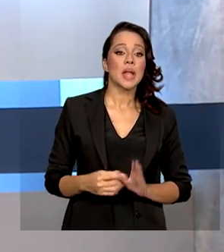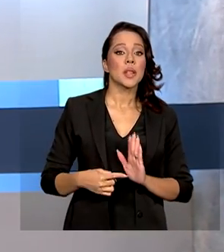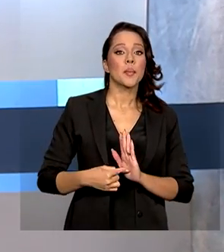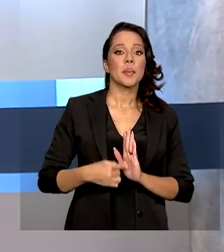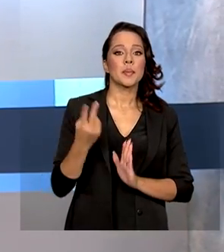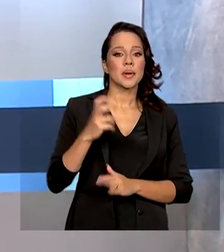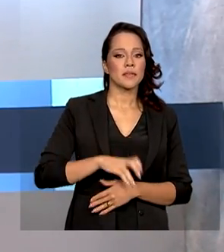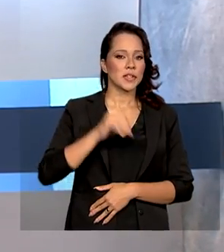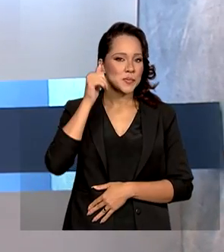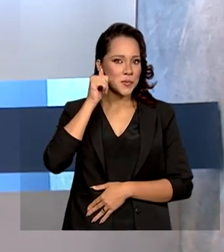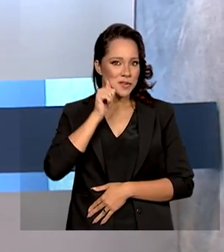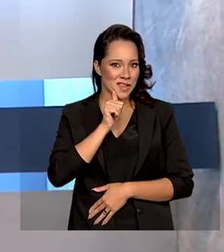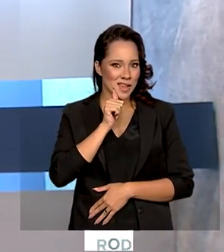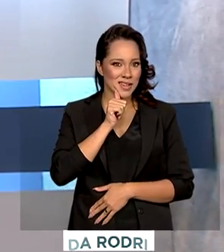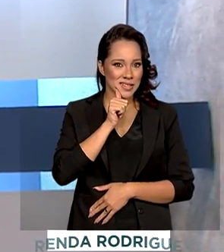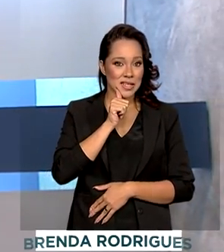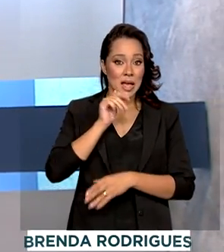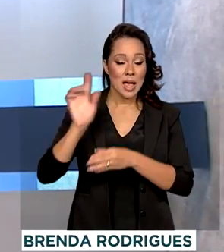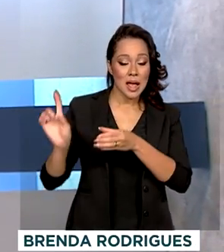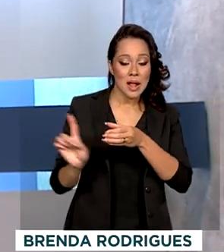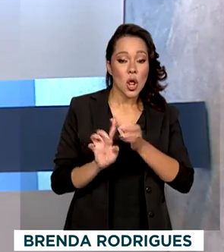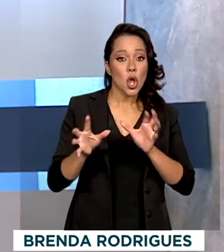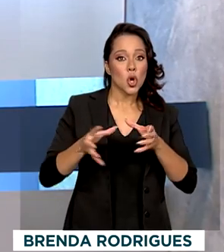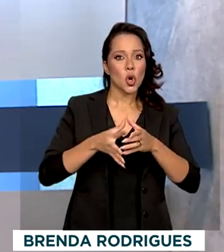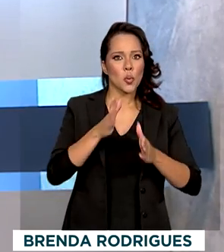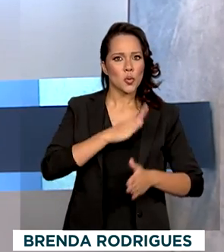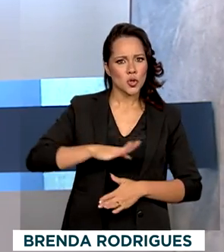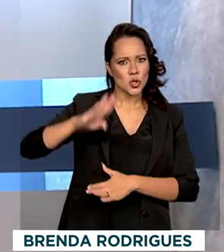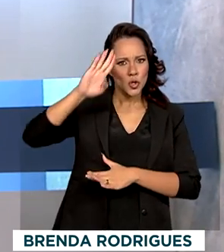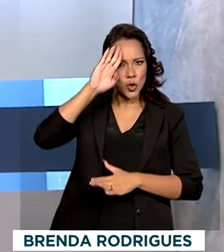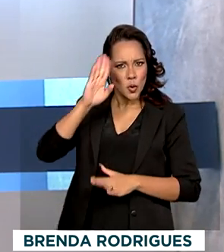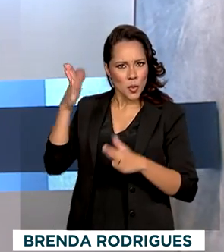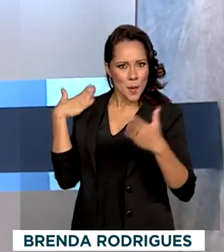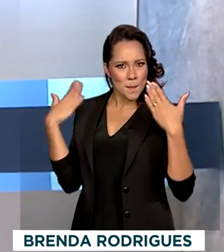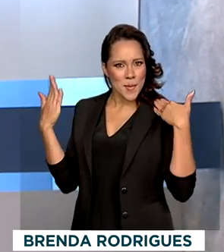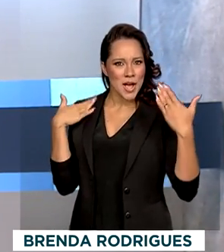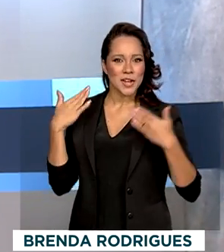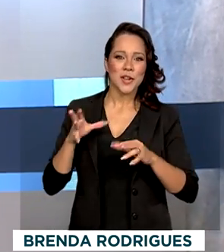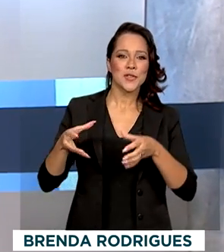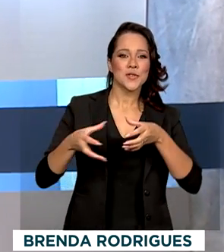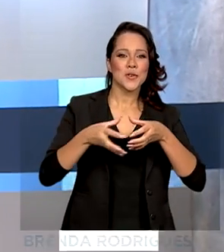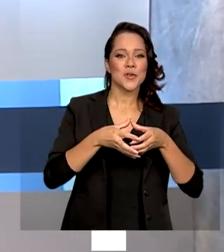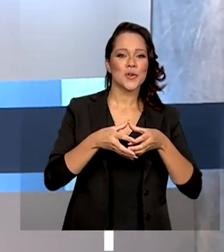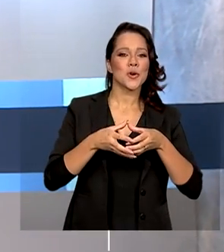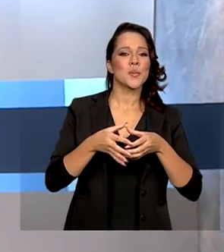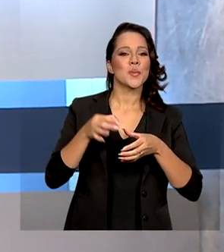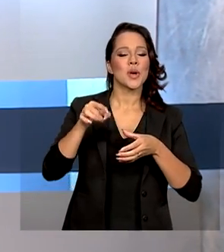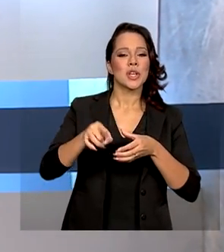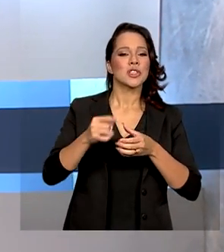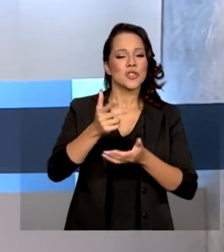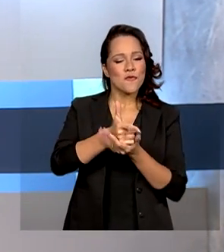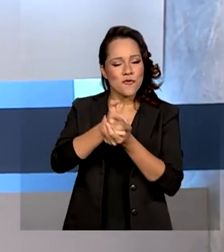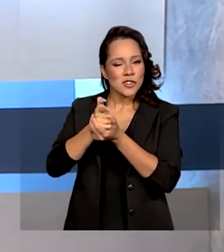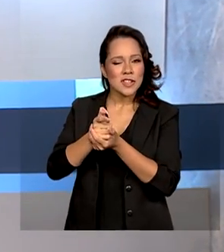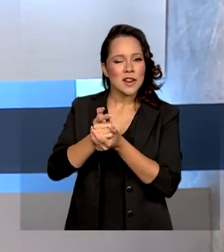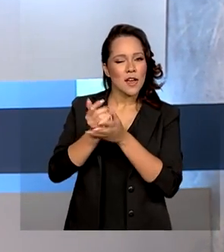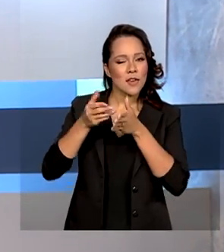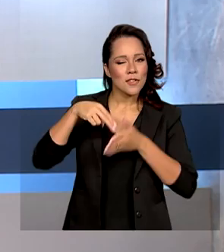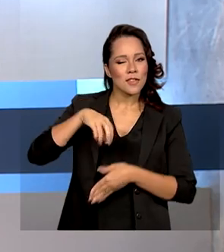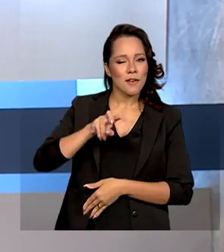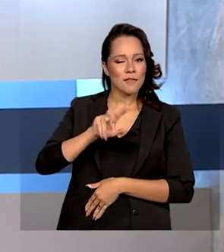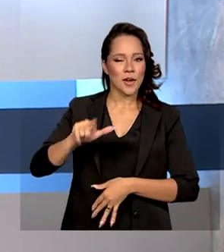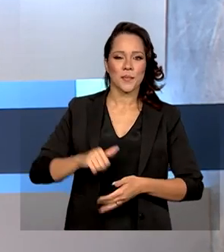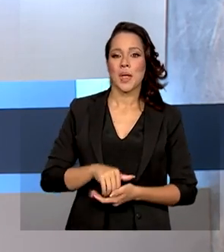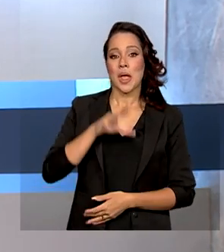primeira vez, mulheres integram as Forças de Combate da Marinha no Corpo da Armada e no Corpo de Fuzileiros Navais.